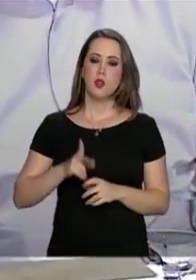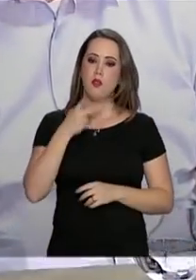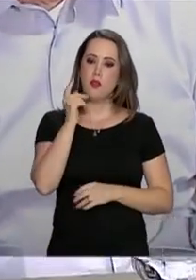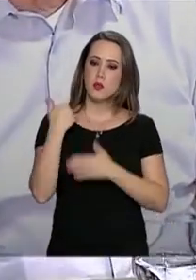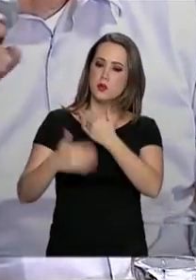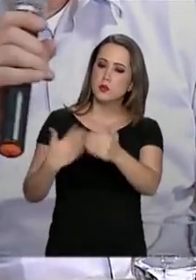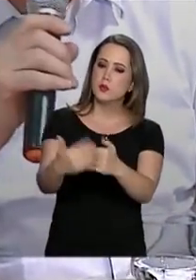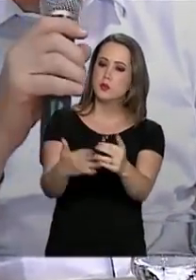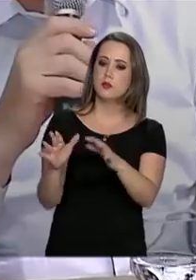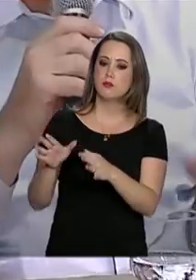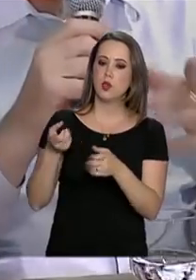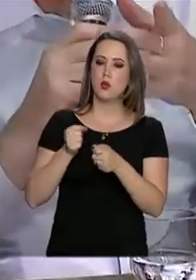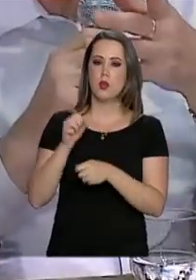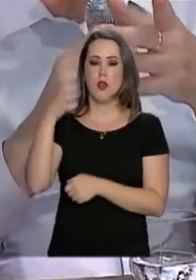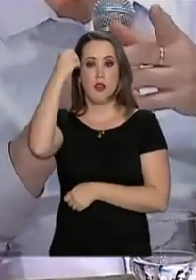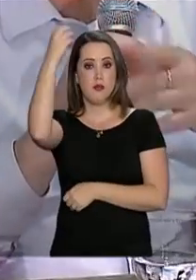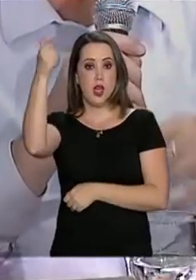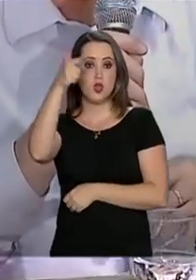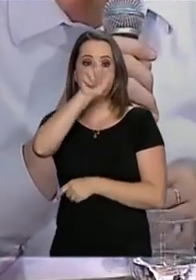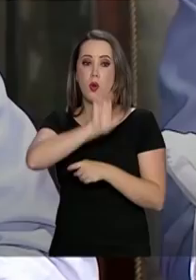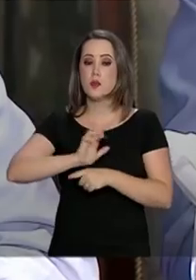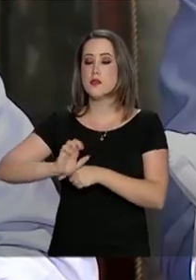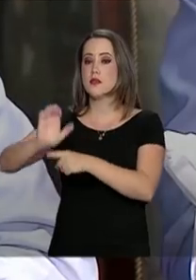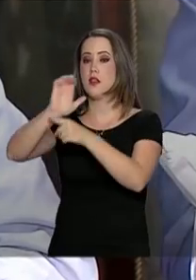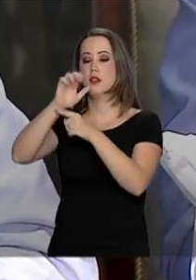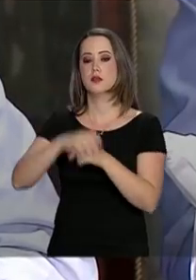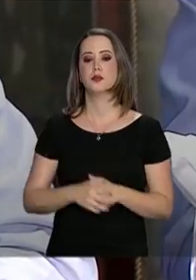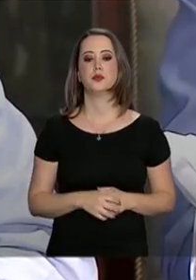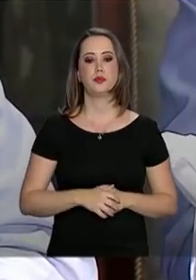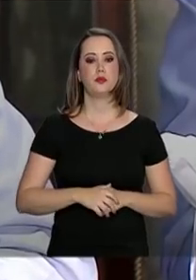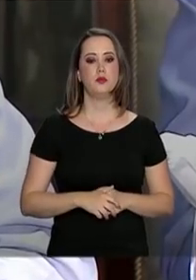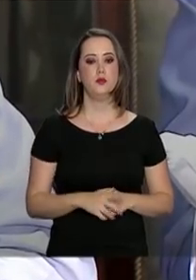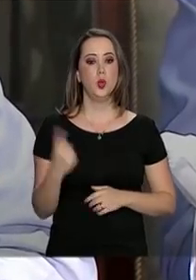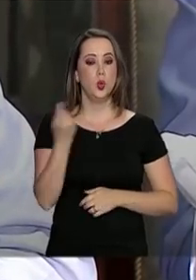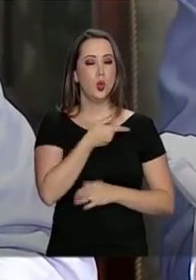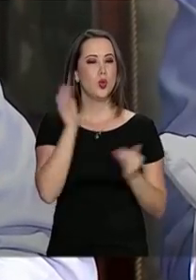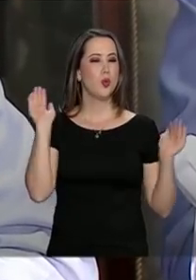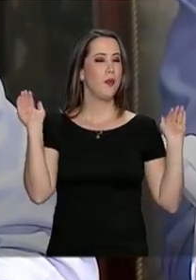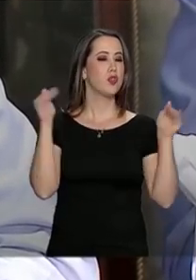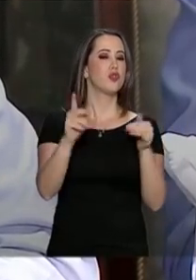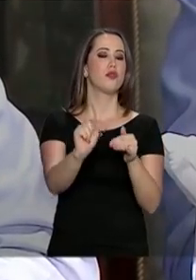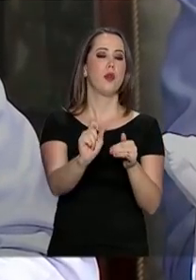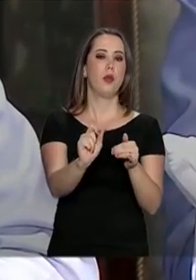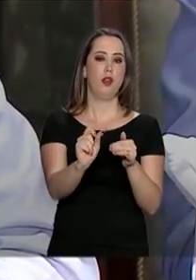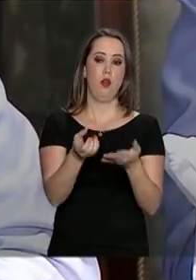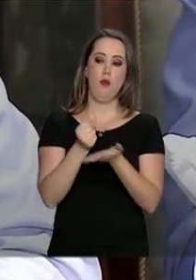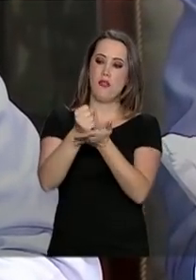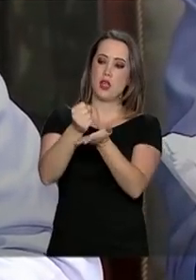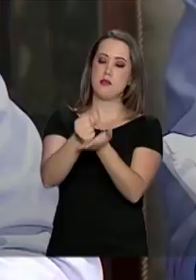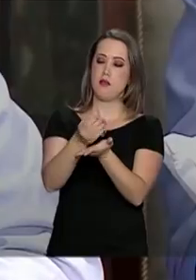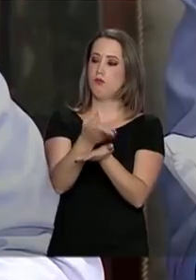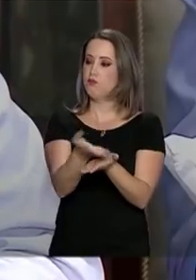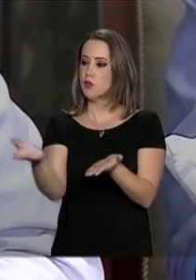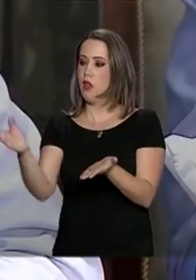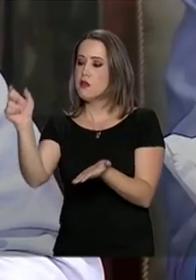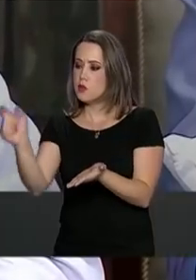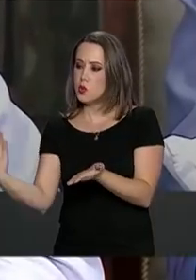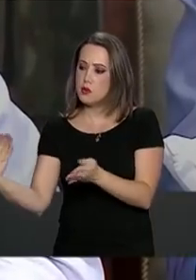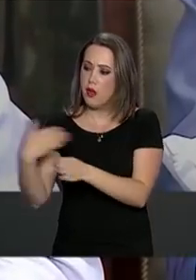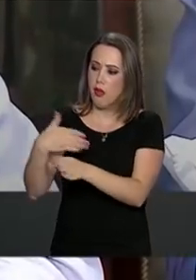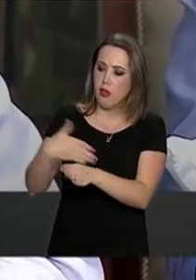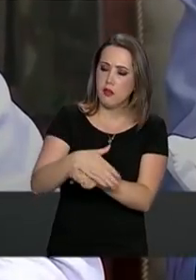continuidade da interiorização dos venezuelanos. O nosso plano agora é ampliar isso, oferecer algumas